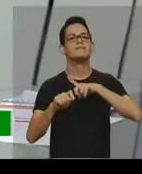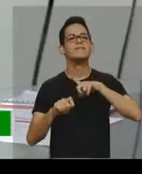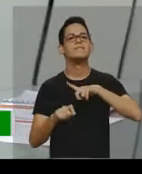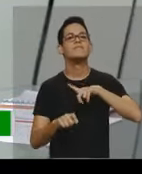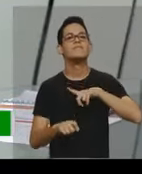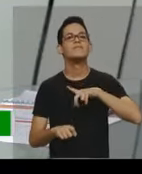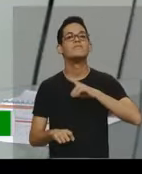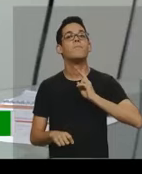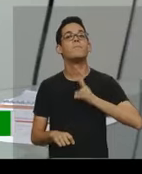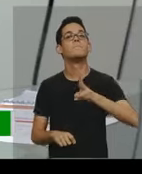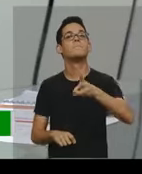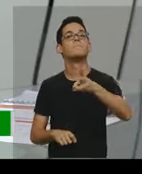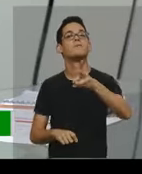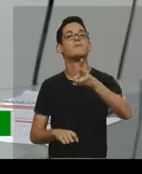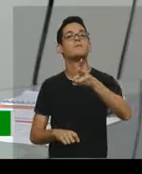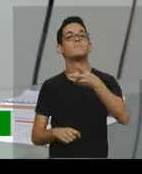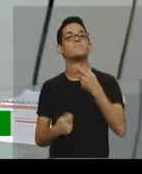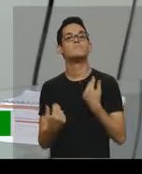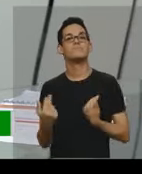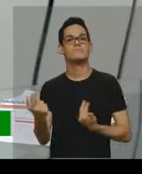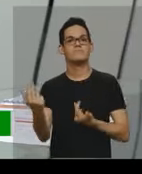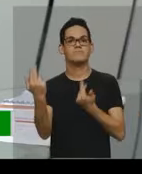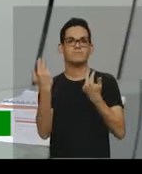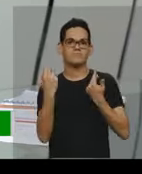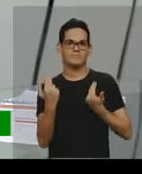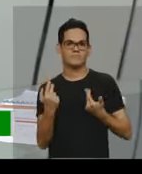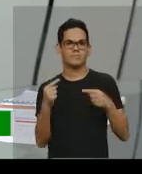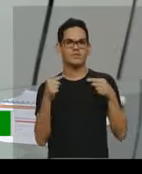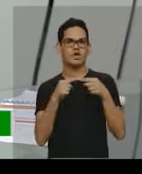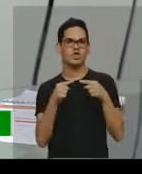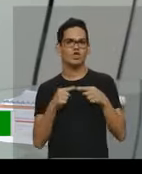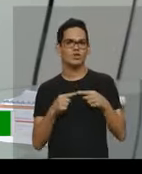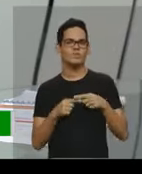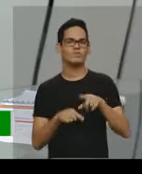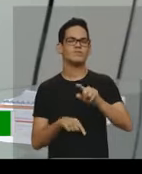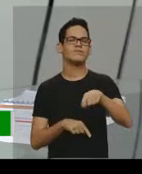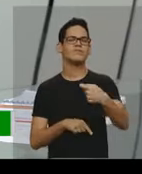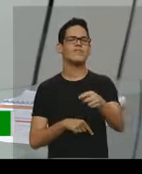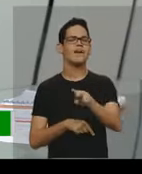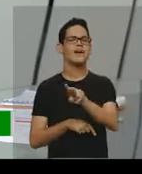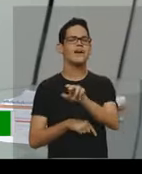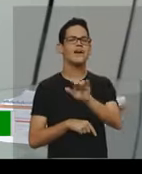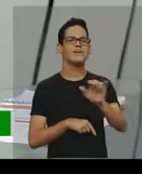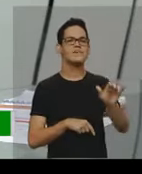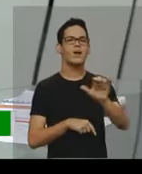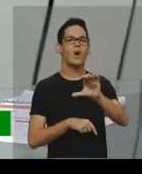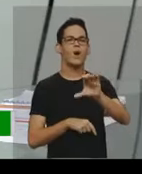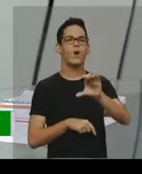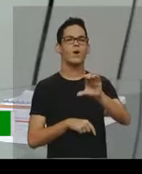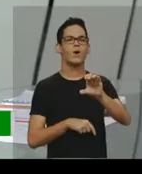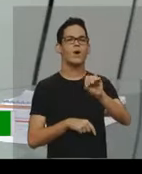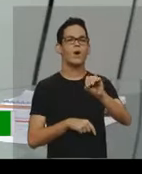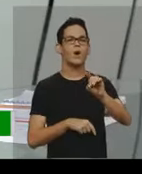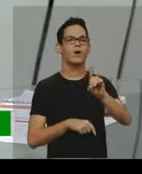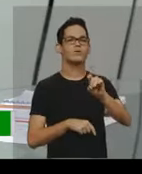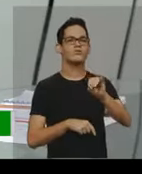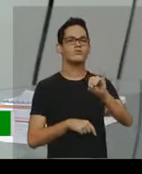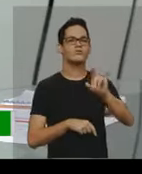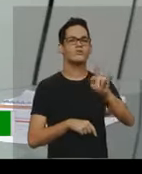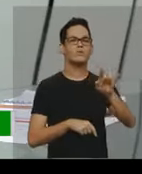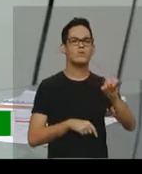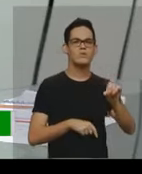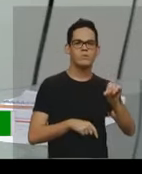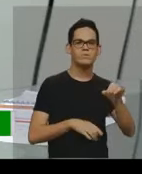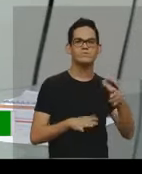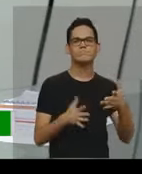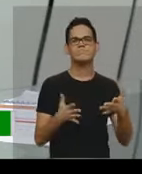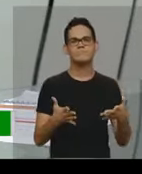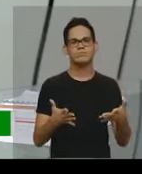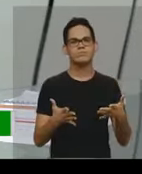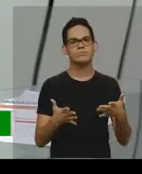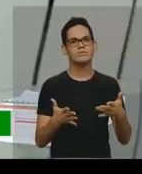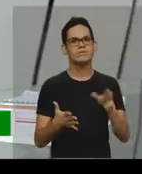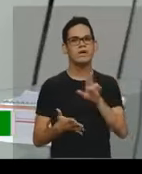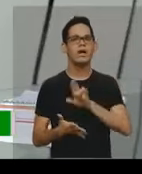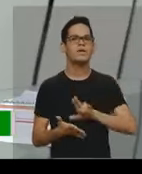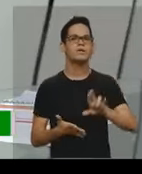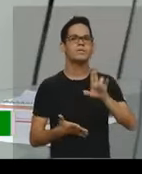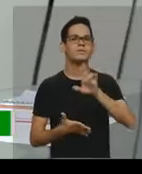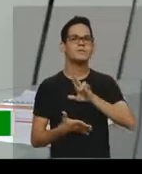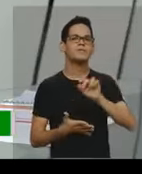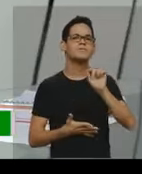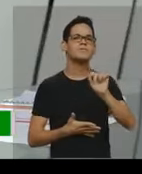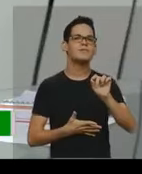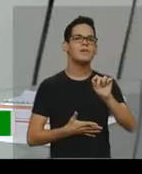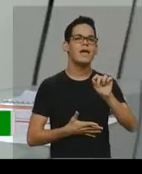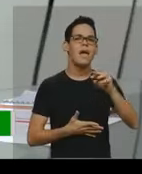código, então, nós vimos isso lá na função, lá nos elementos da comunicação, e isso, quando nós falamos lá na metalinguagem,